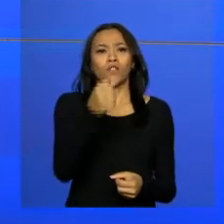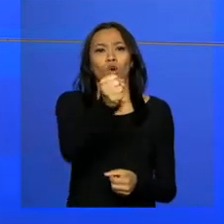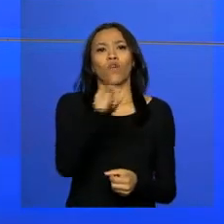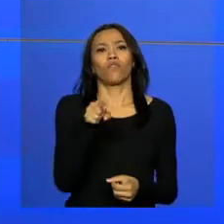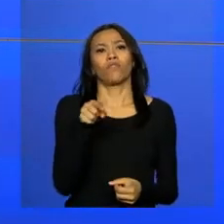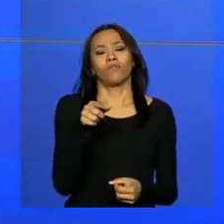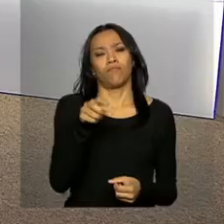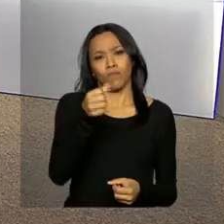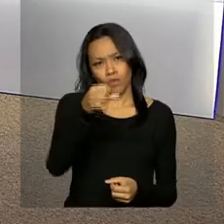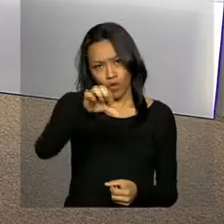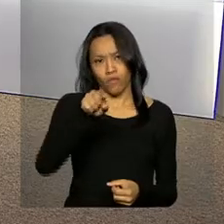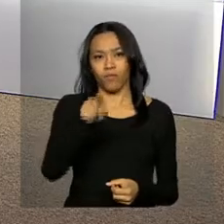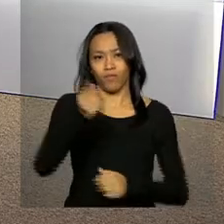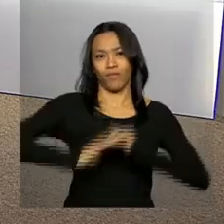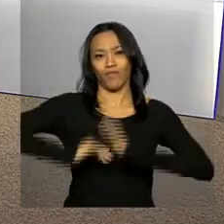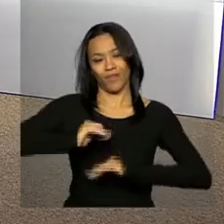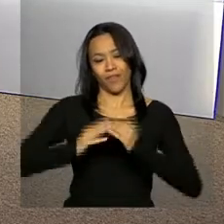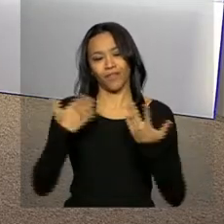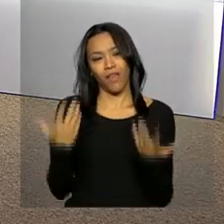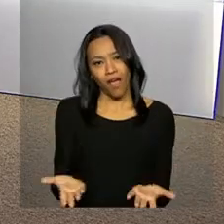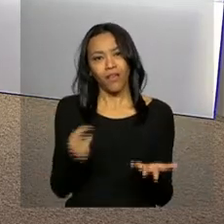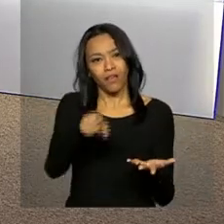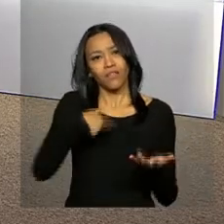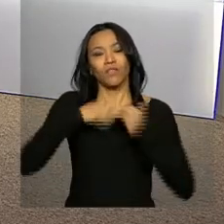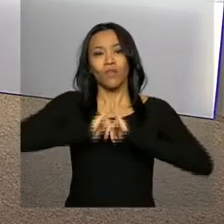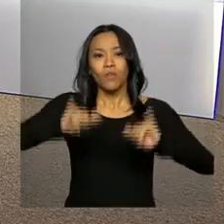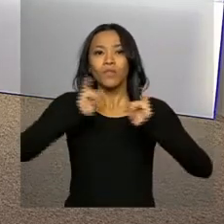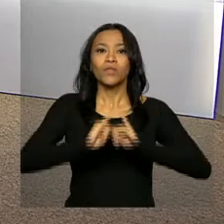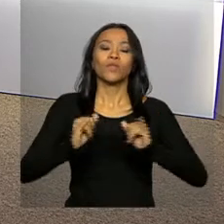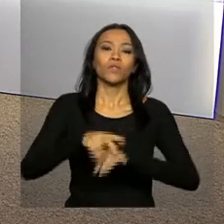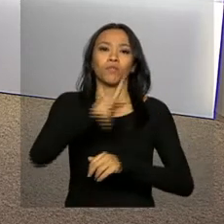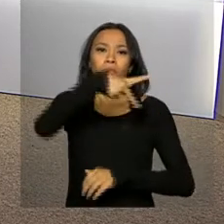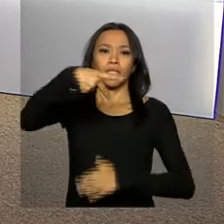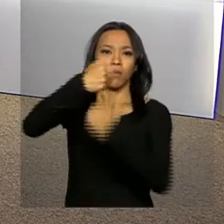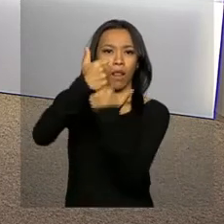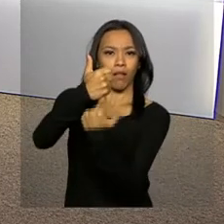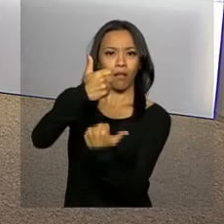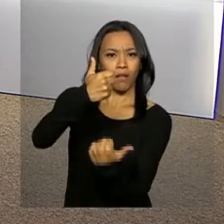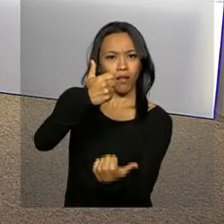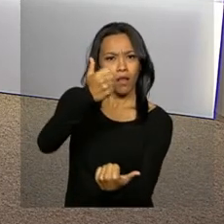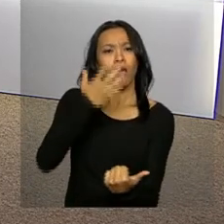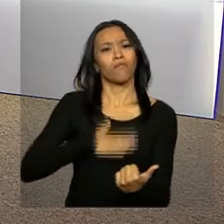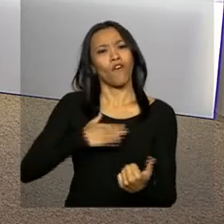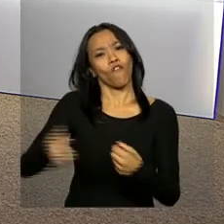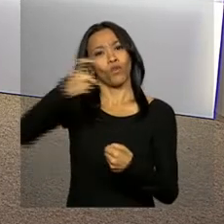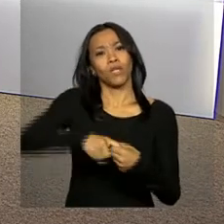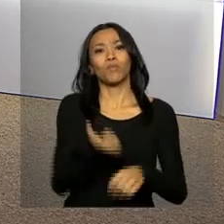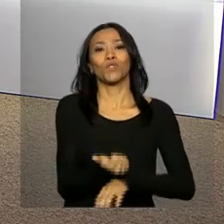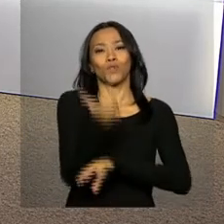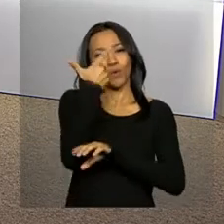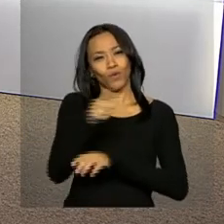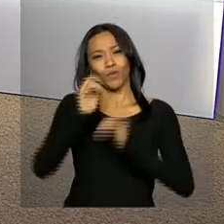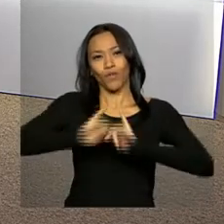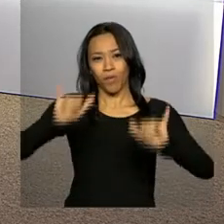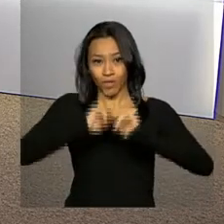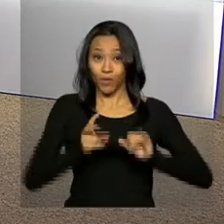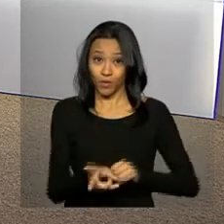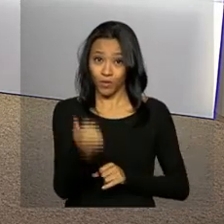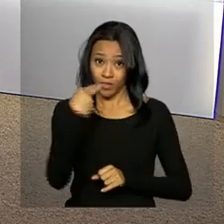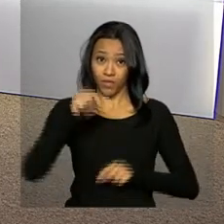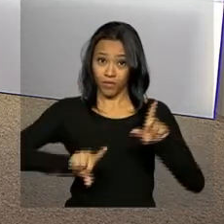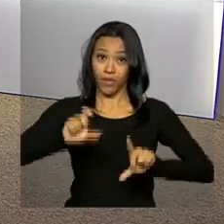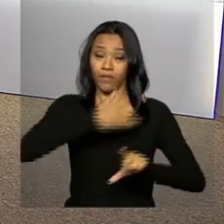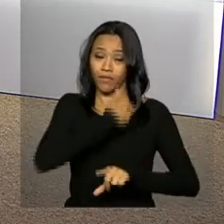profissionais. Essas foram as informações do Poder Executivo Federal. Voltamos ao meio-dia com outras notícias. Continue na